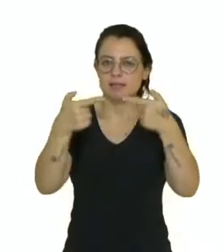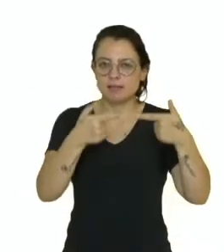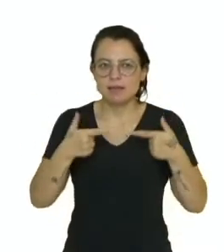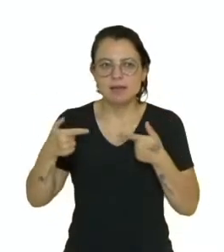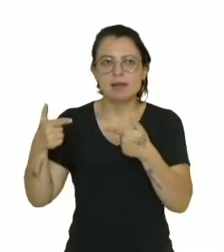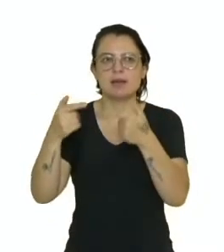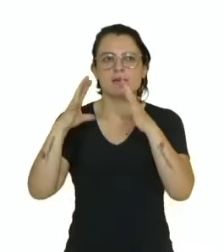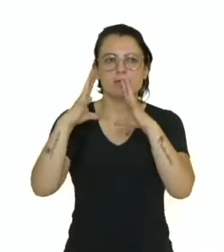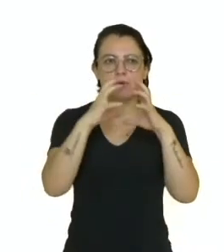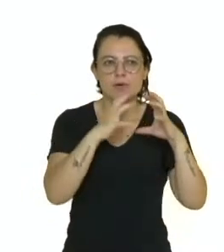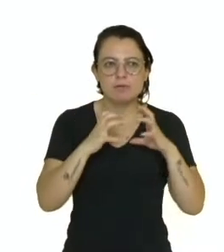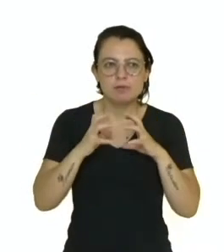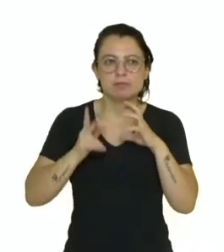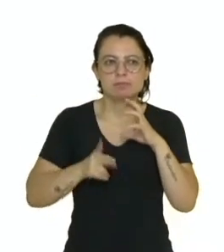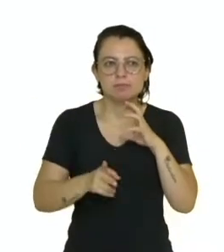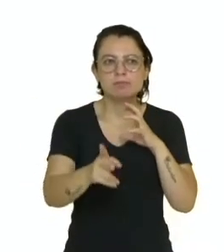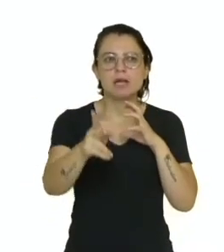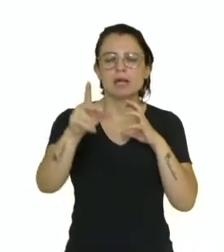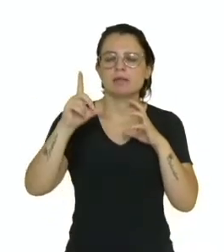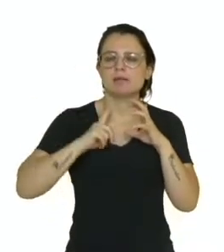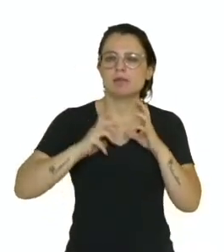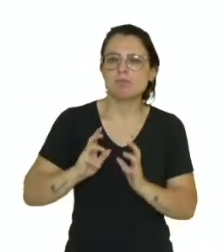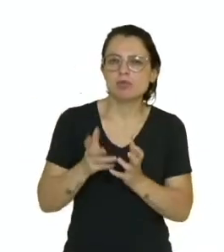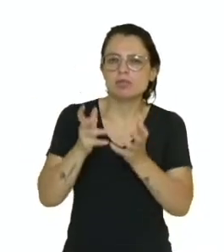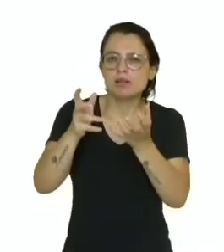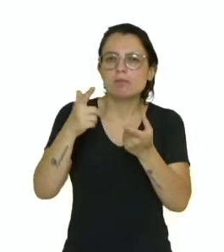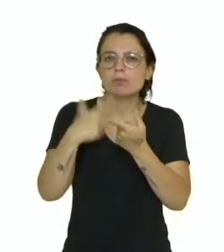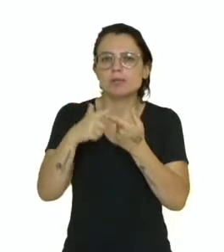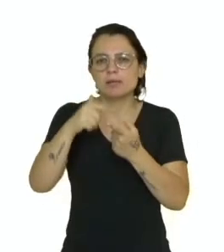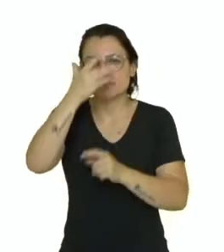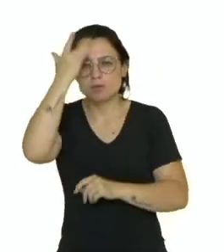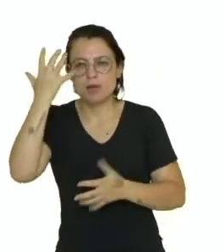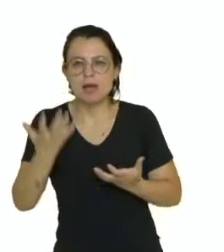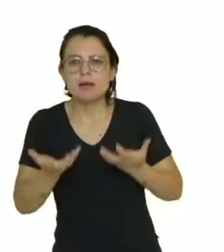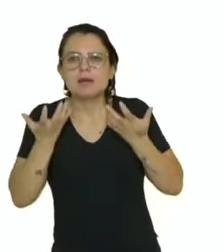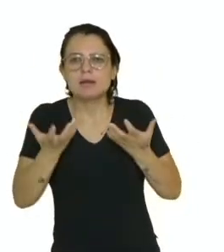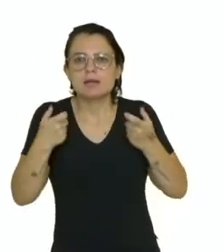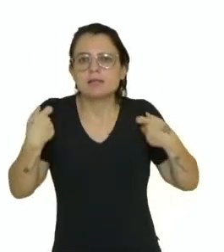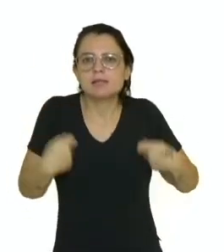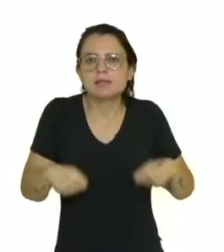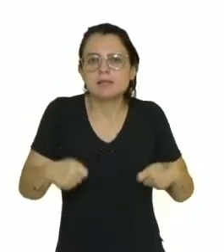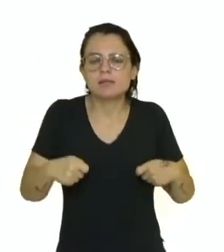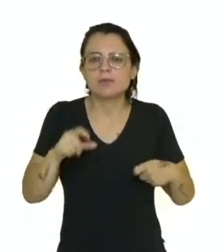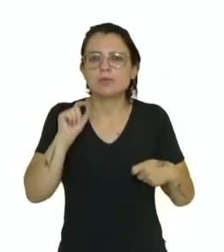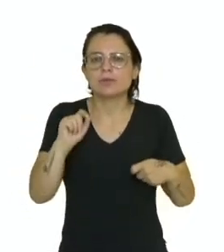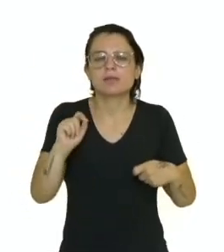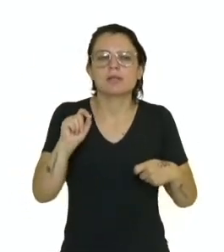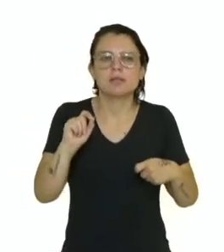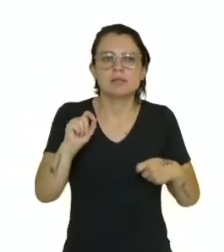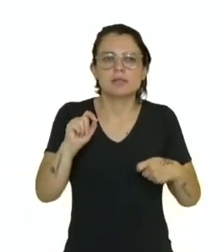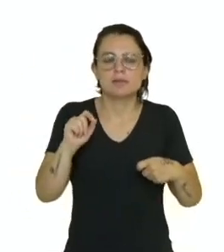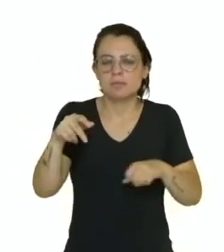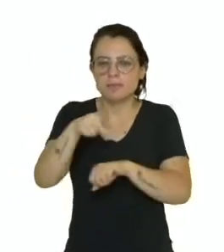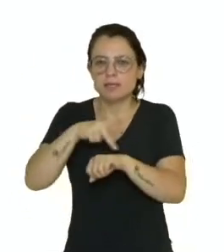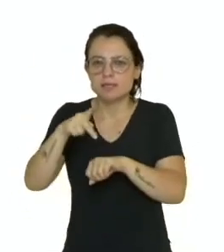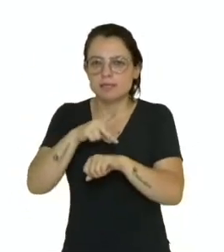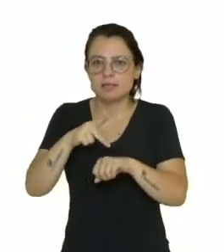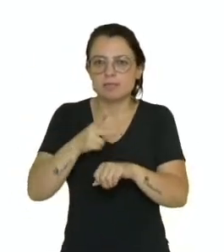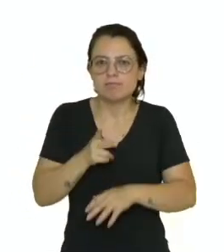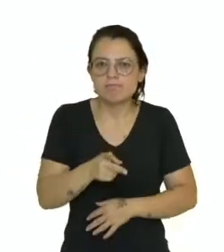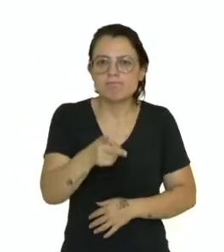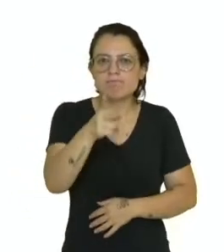tensões permanentes têm sido motivados pela necessidade dos países de manter